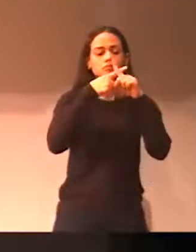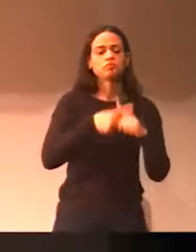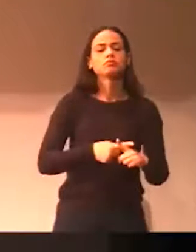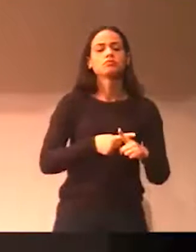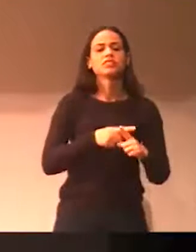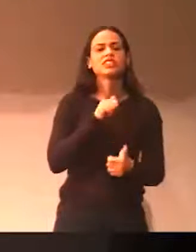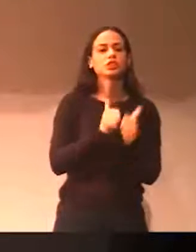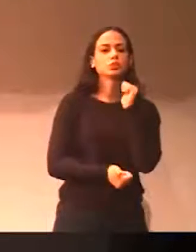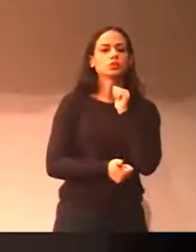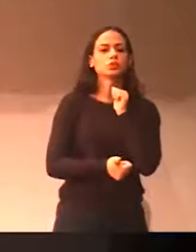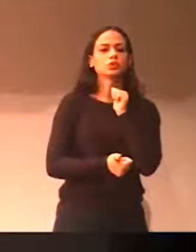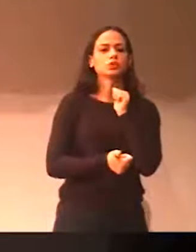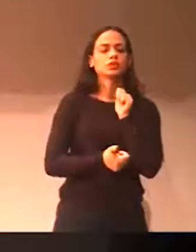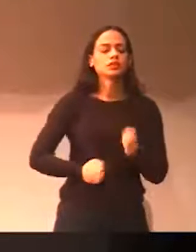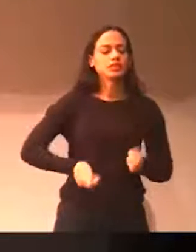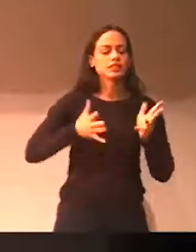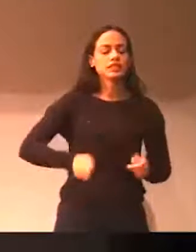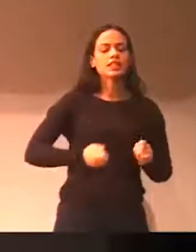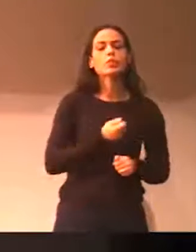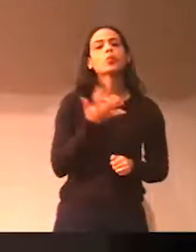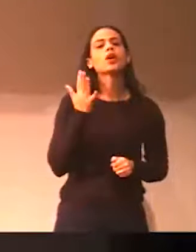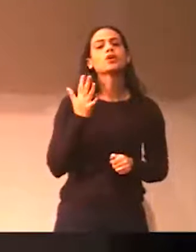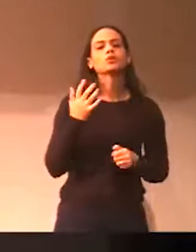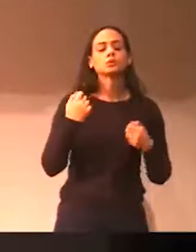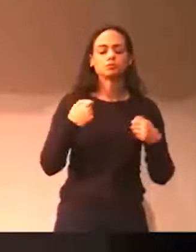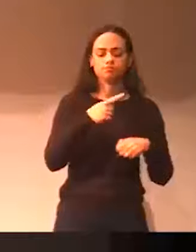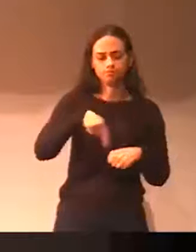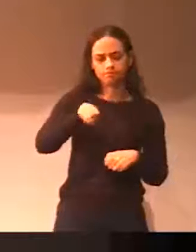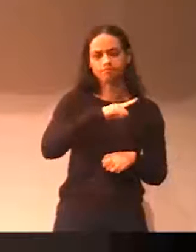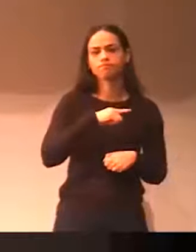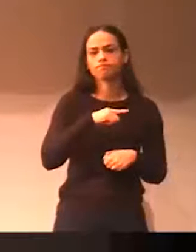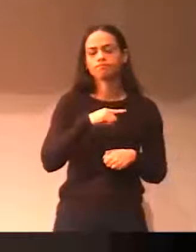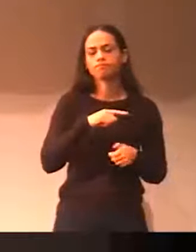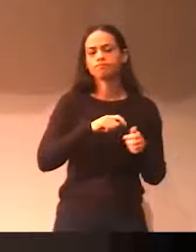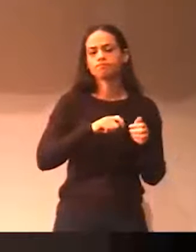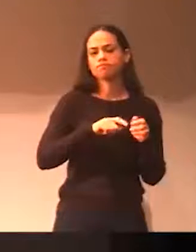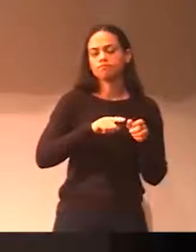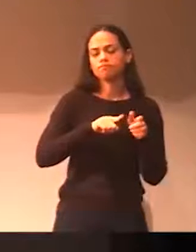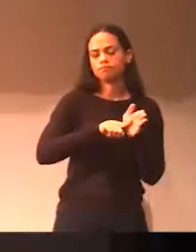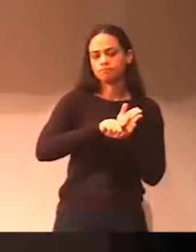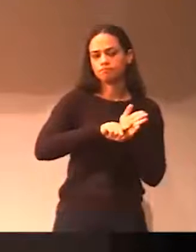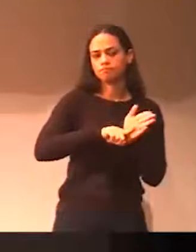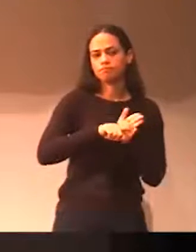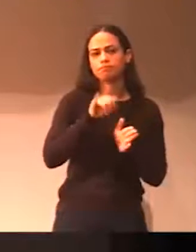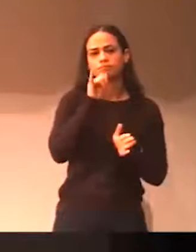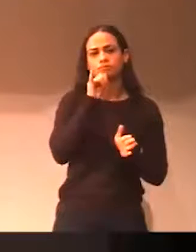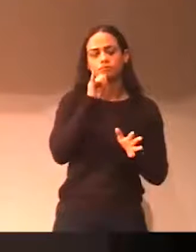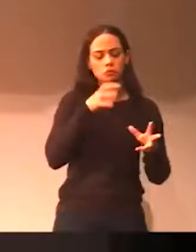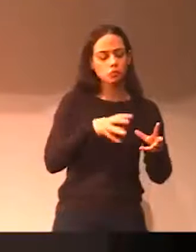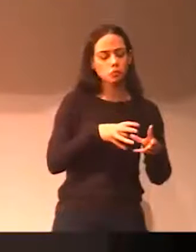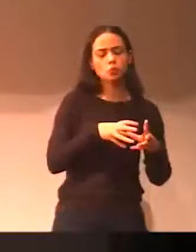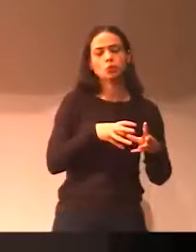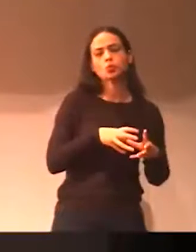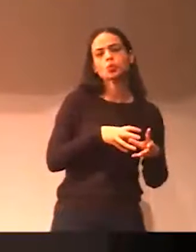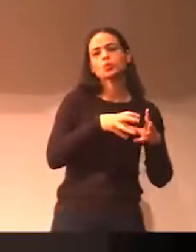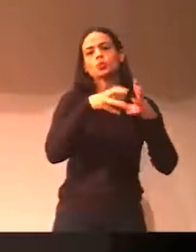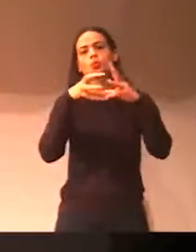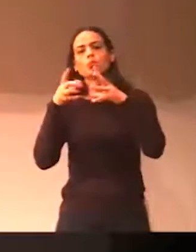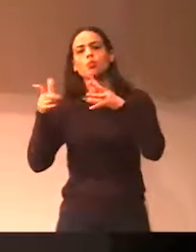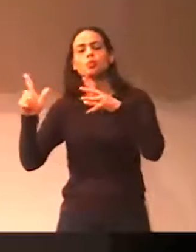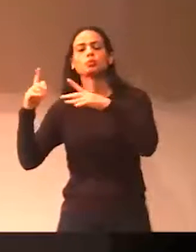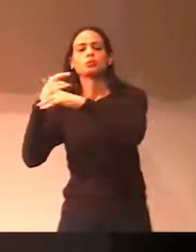de esporte. Quanto custa hoje uma equipe para sair, defender o nome da cidade, e essa cidade, e esse